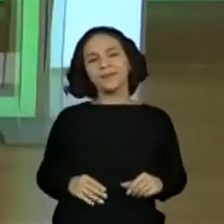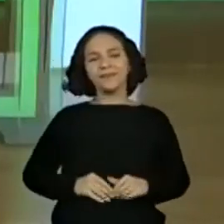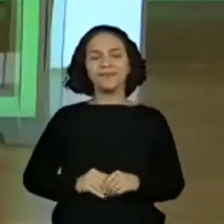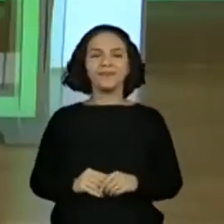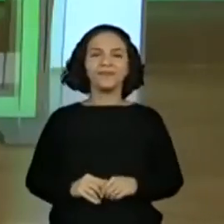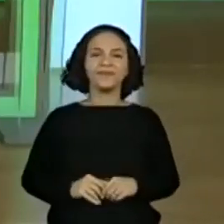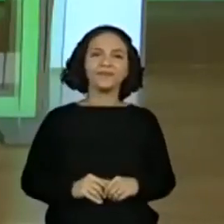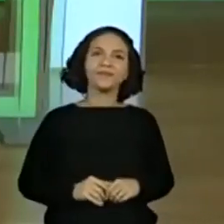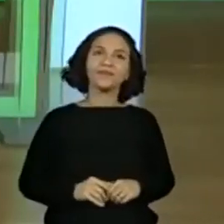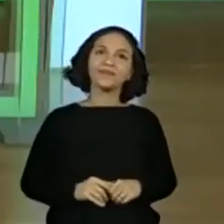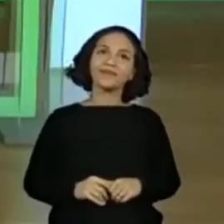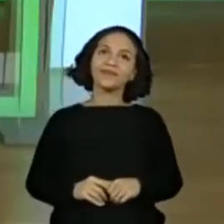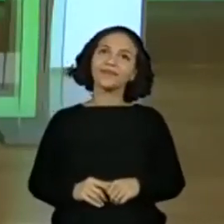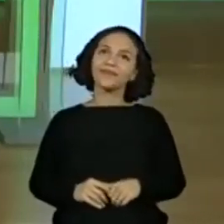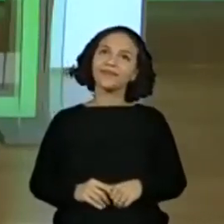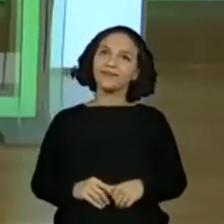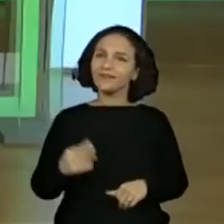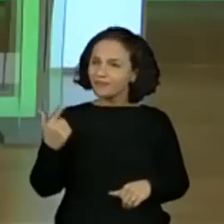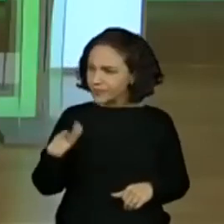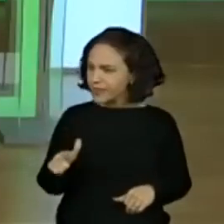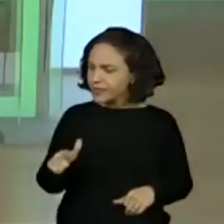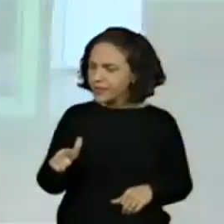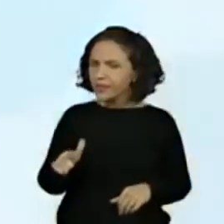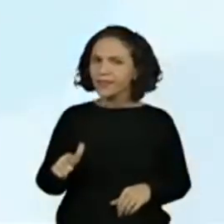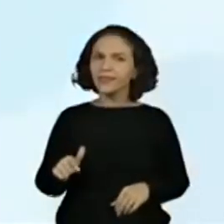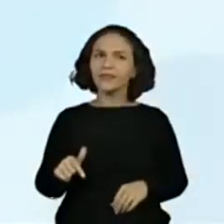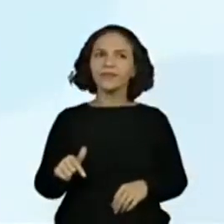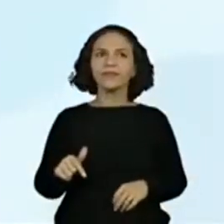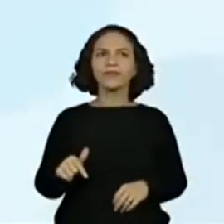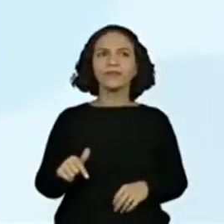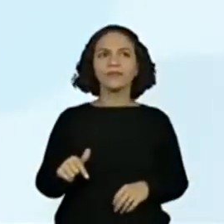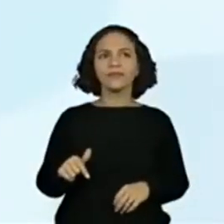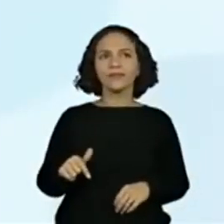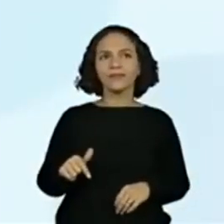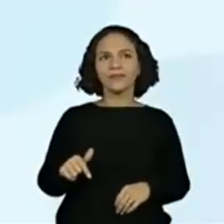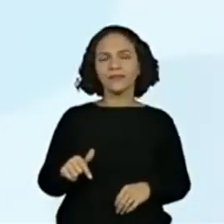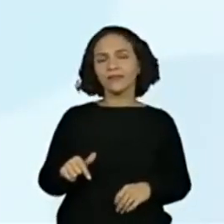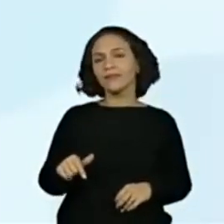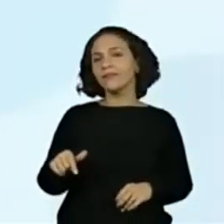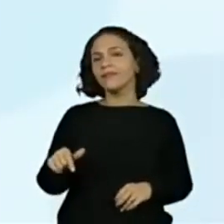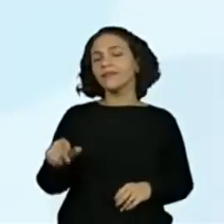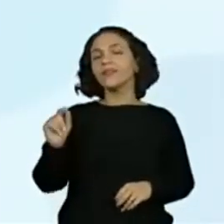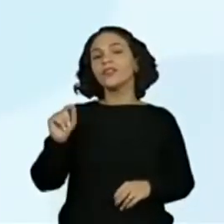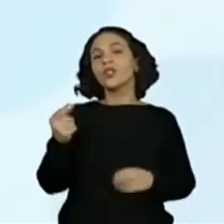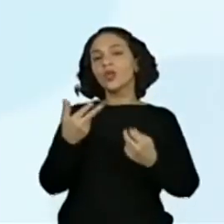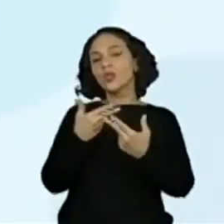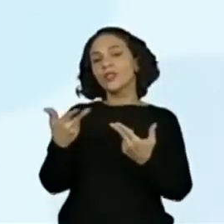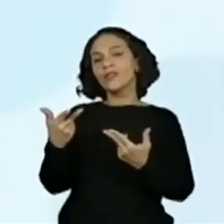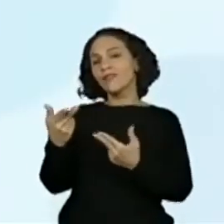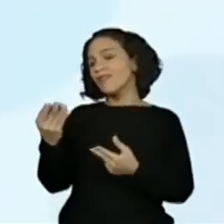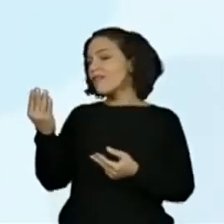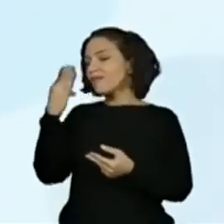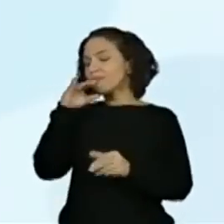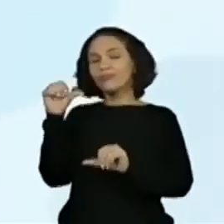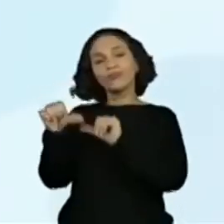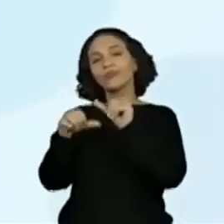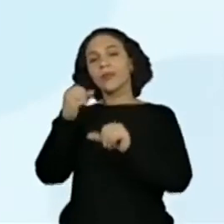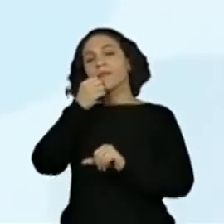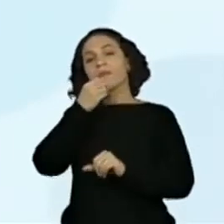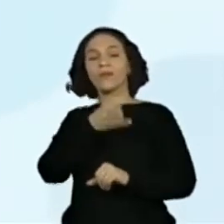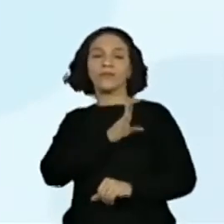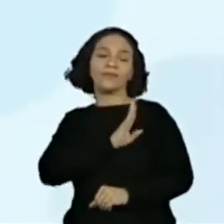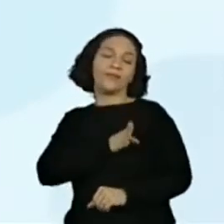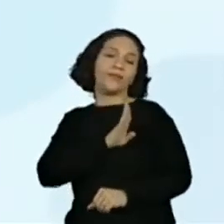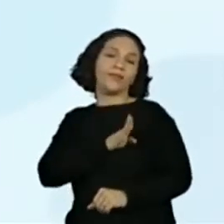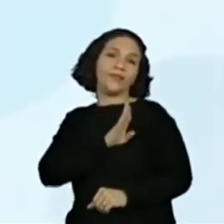Noturno. Mais algum apareceu, professora? Então, é que ele desistiu e que tudo ficou bem, né? Então, que ele teve seu coração